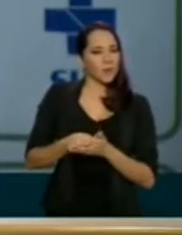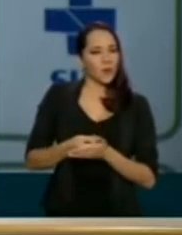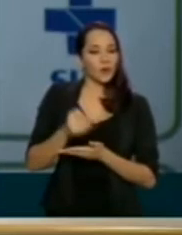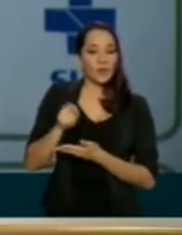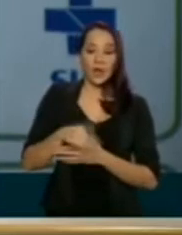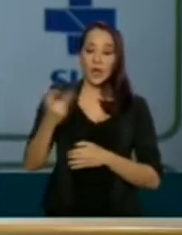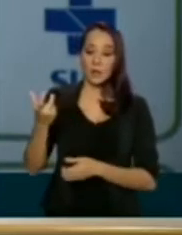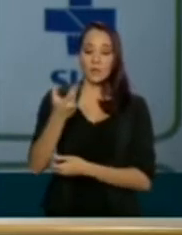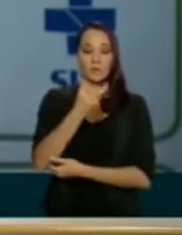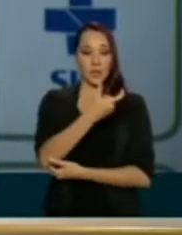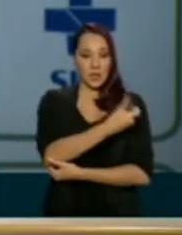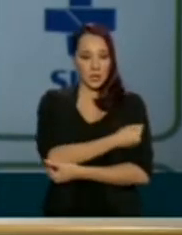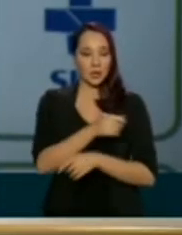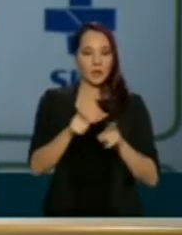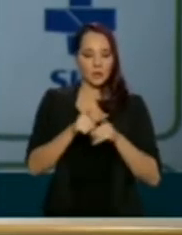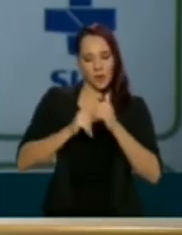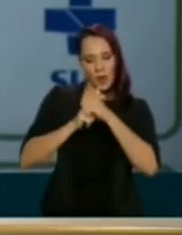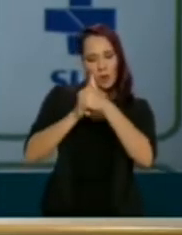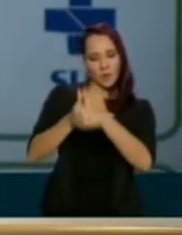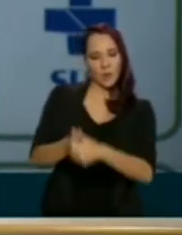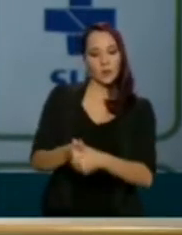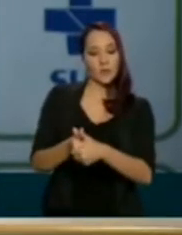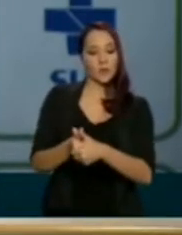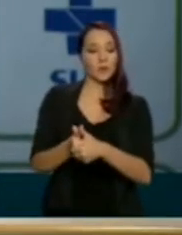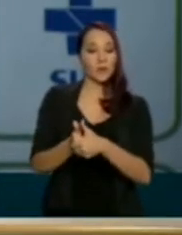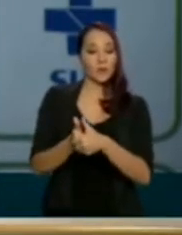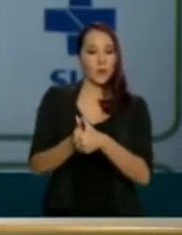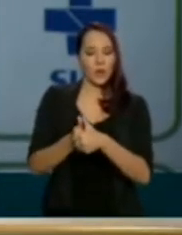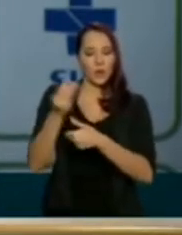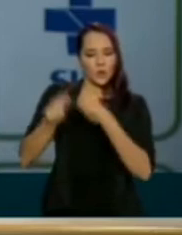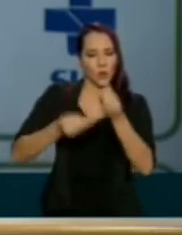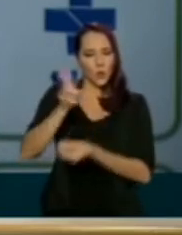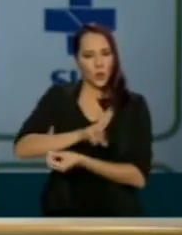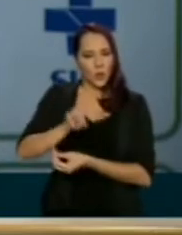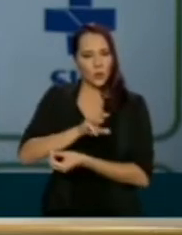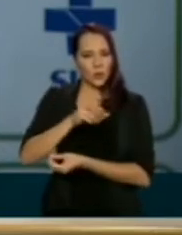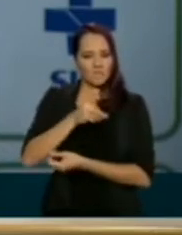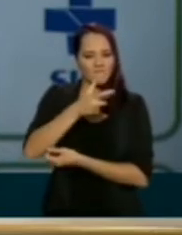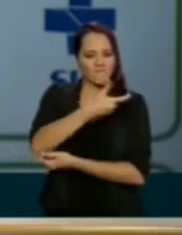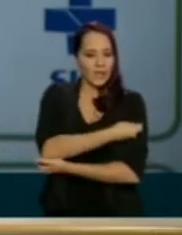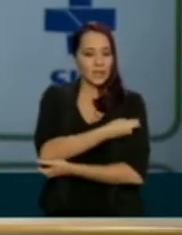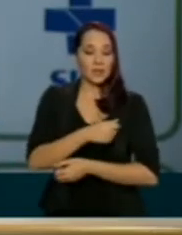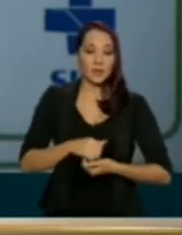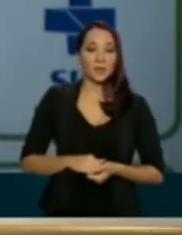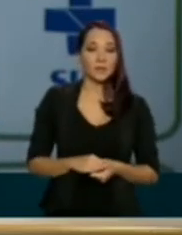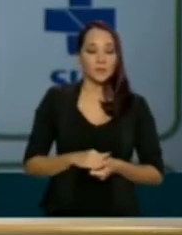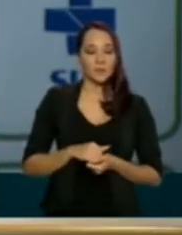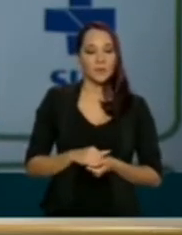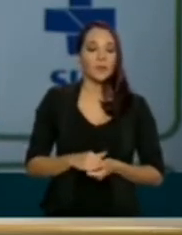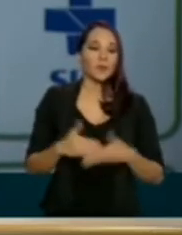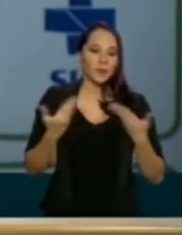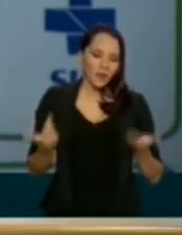aplicação e o acompanhamento dessas vacinas aplicadas. E, portanto, eu